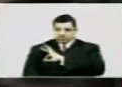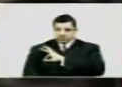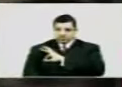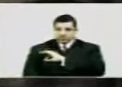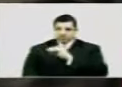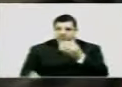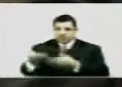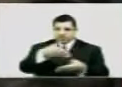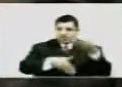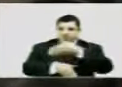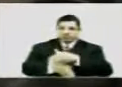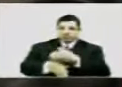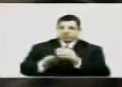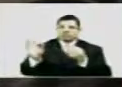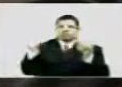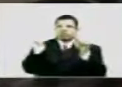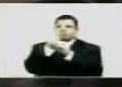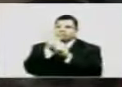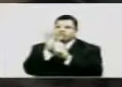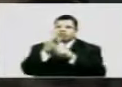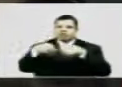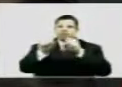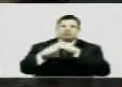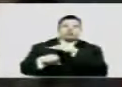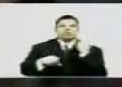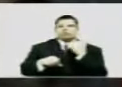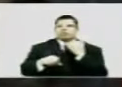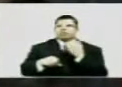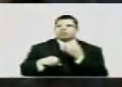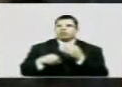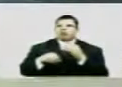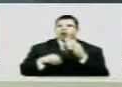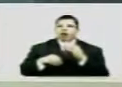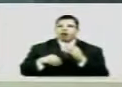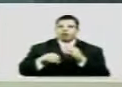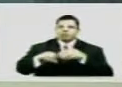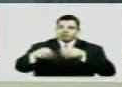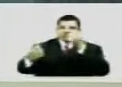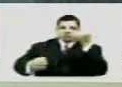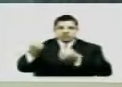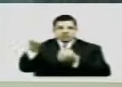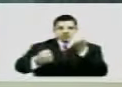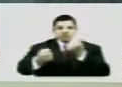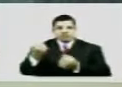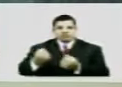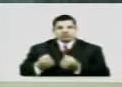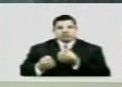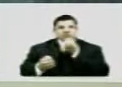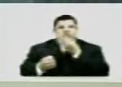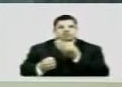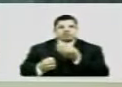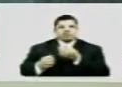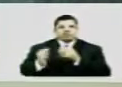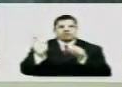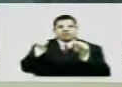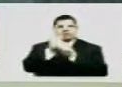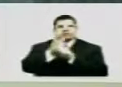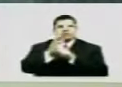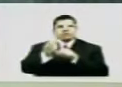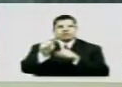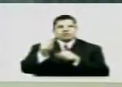envolvidos com tráfico, com morte, com roubo de carro com desvio de droga